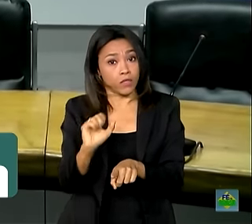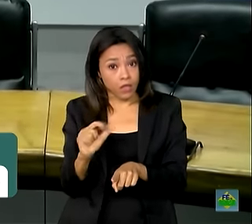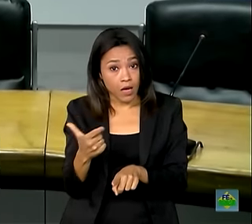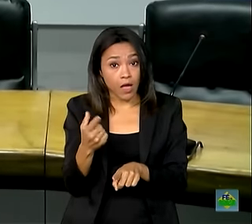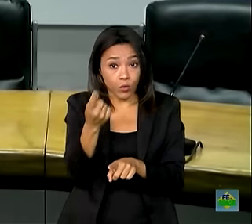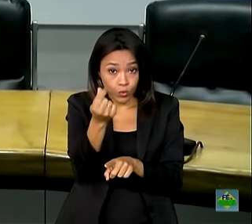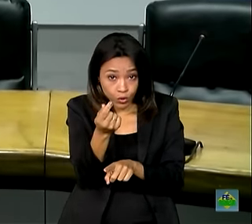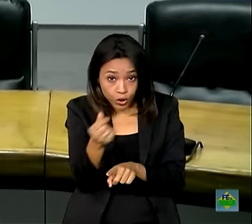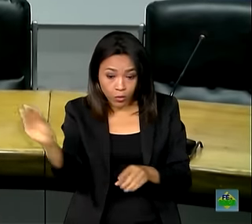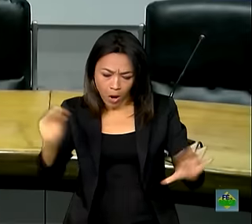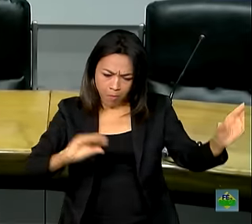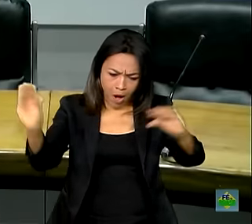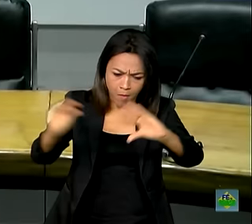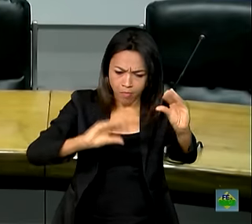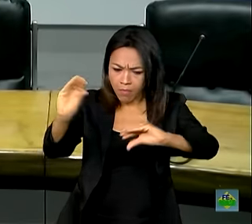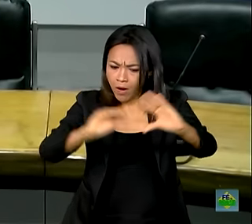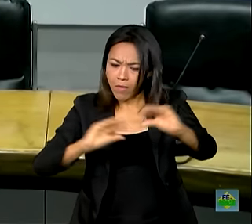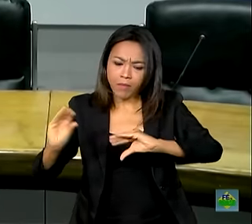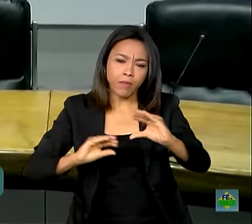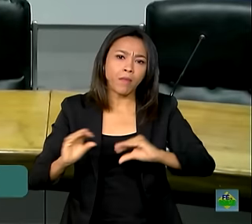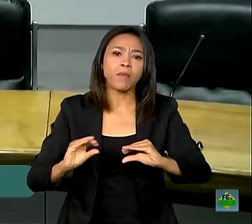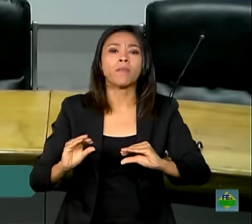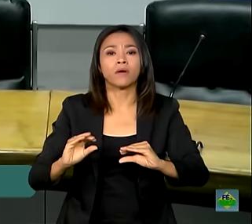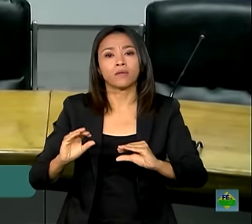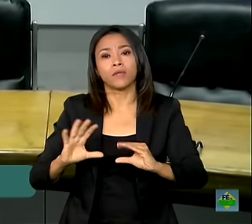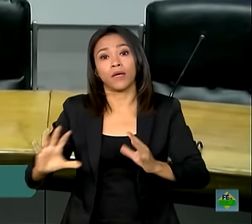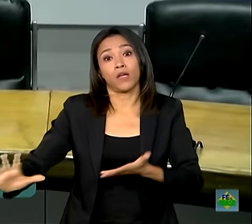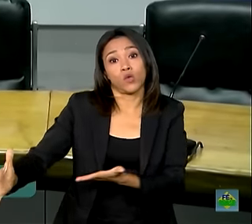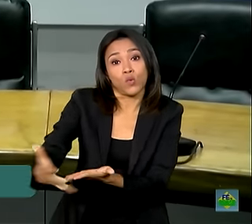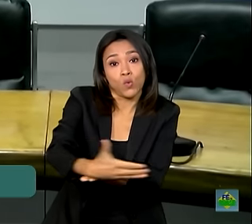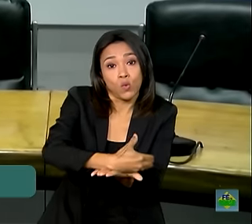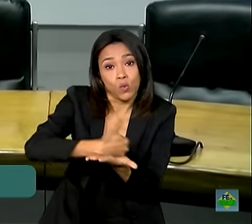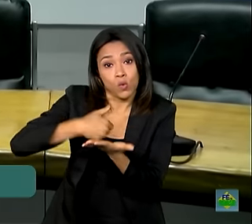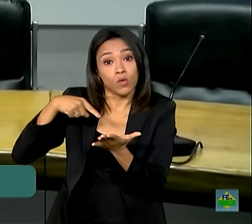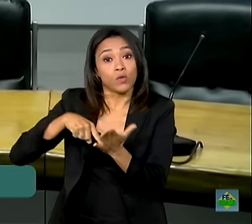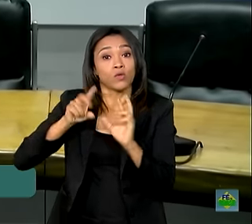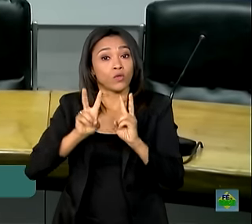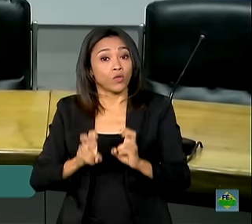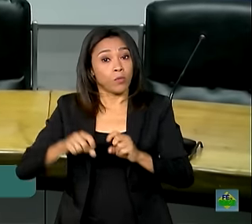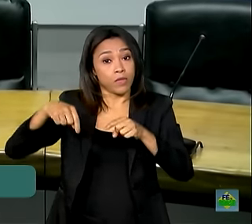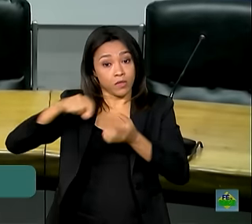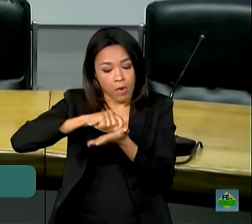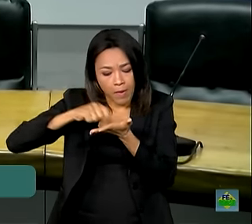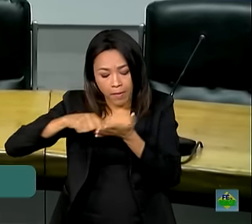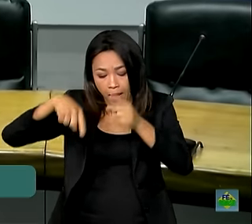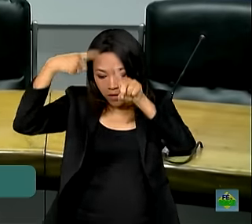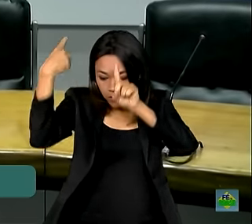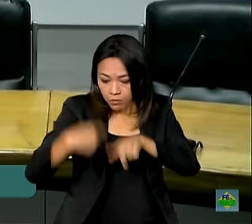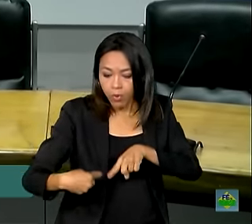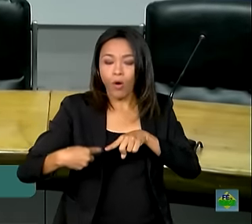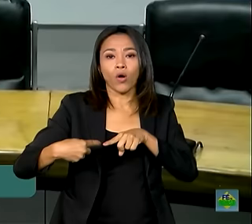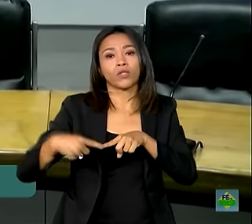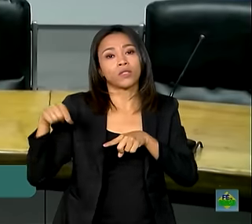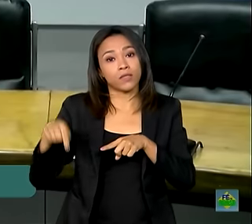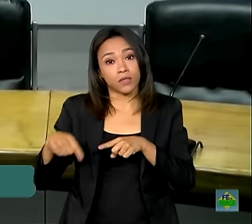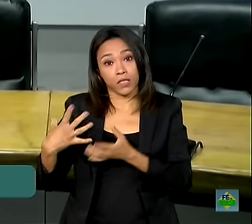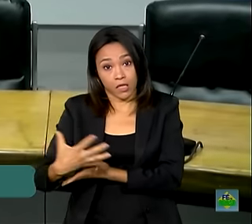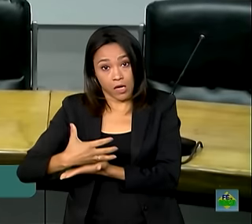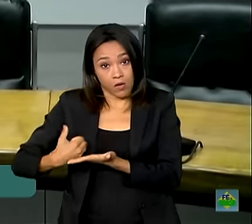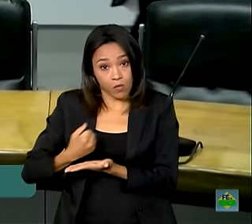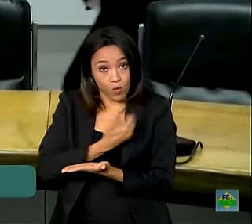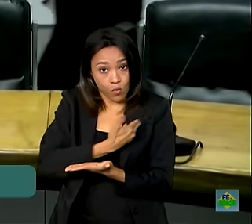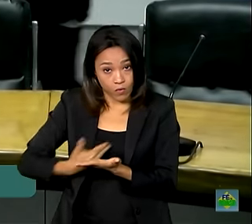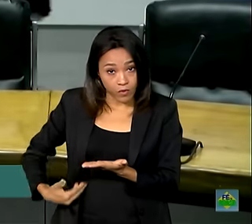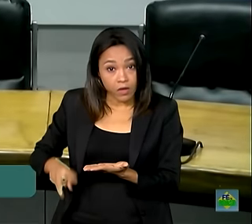advindos dos tributos arrecadados com as apostas esportivas vai ser bem gasto, vai ser